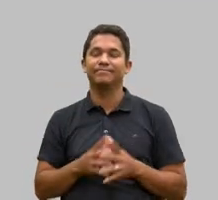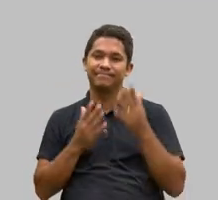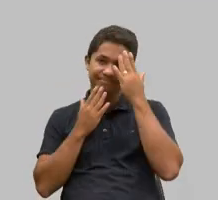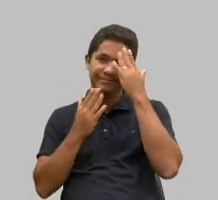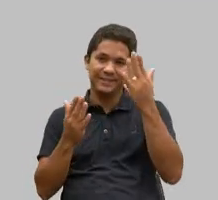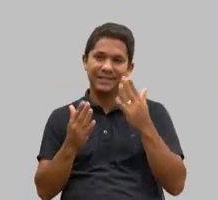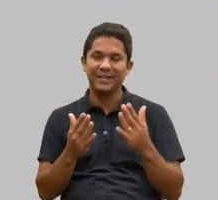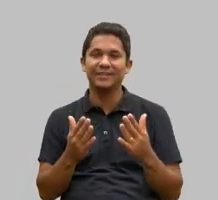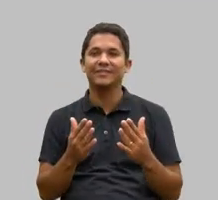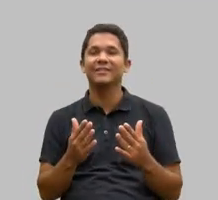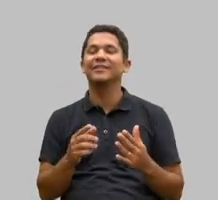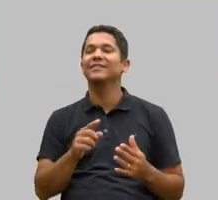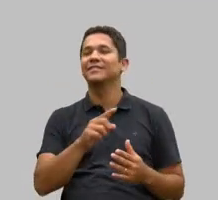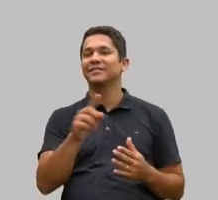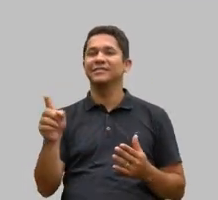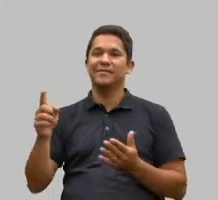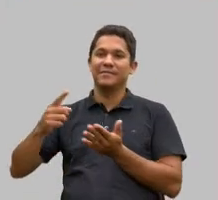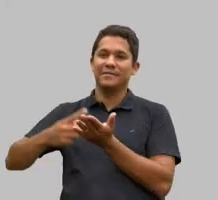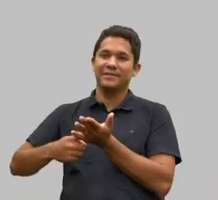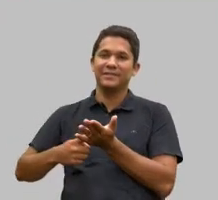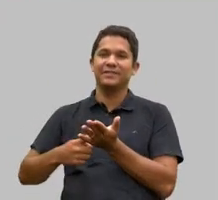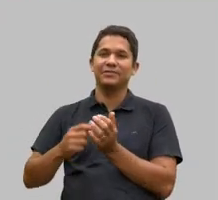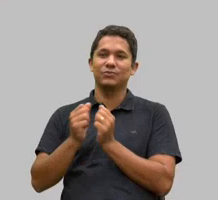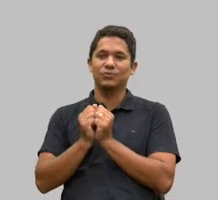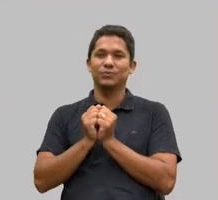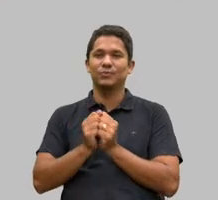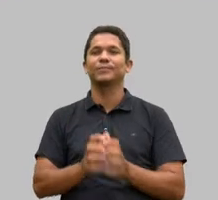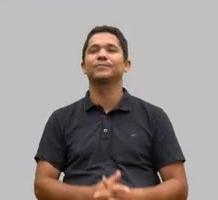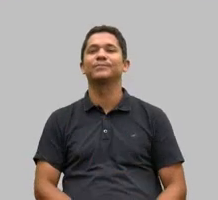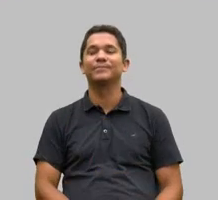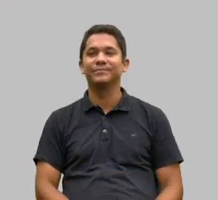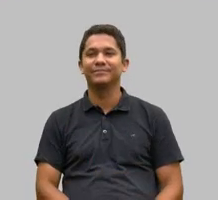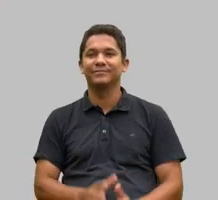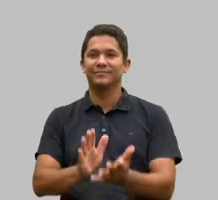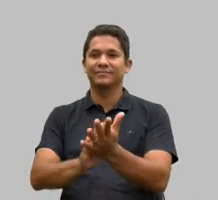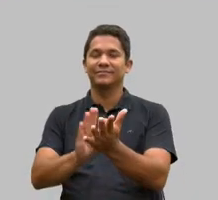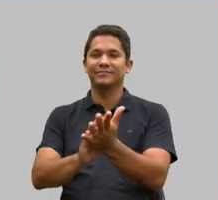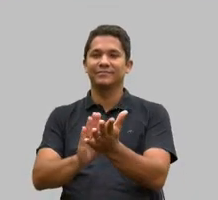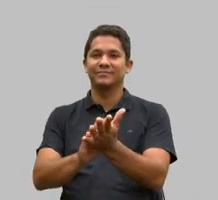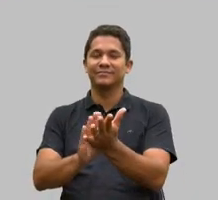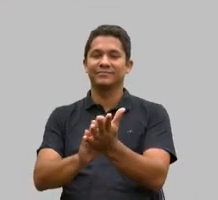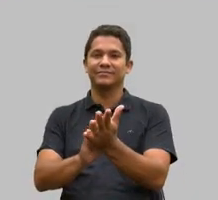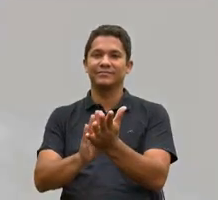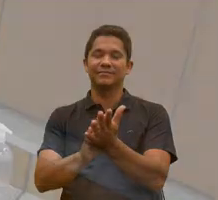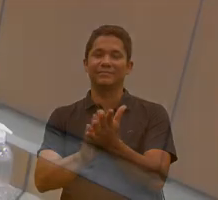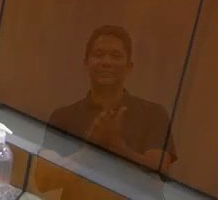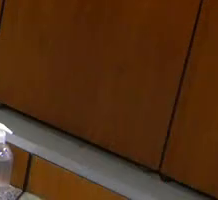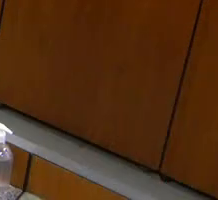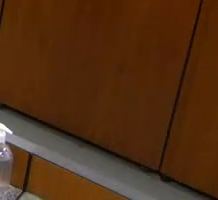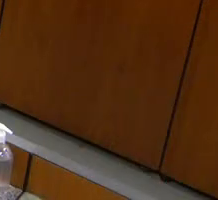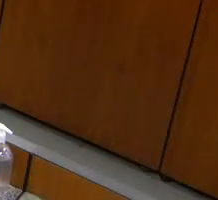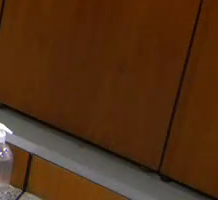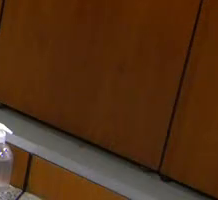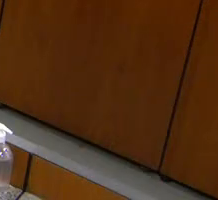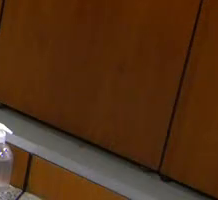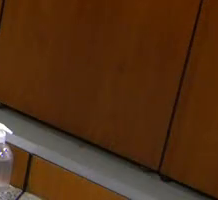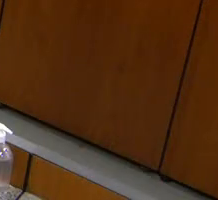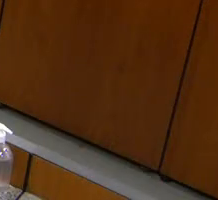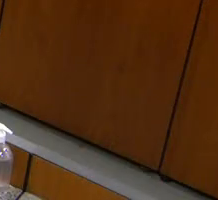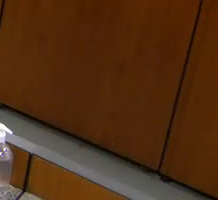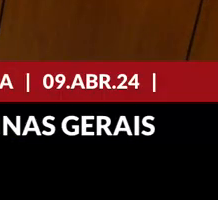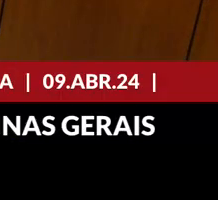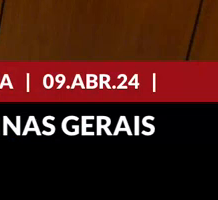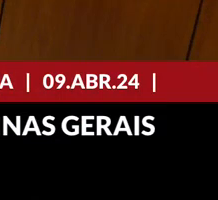para parcerias. Muito bem. Parabéns, Rodrigo Marinho, deu uma bela apresentação, explicou para a gente